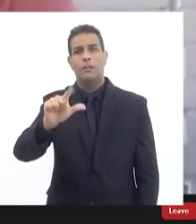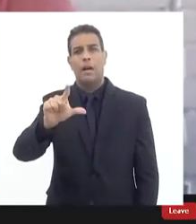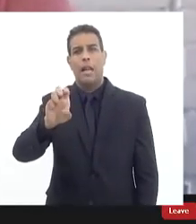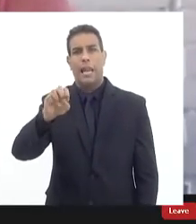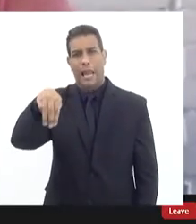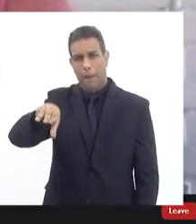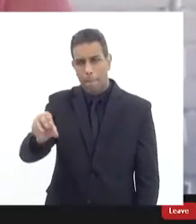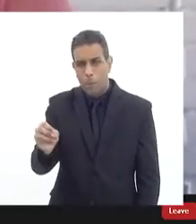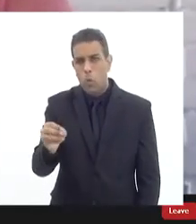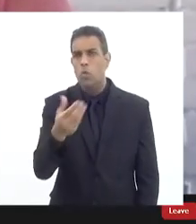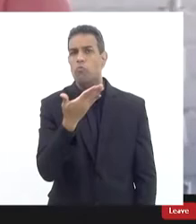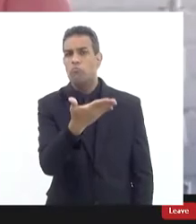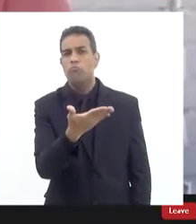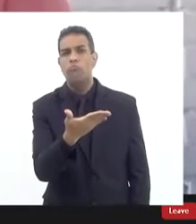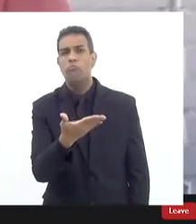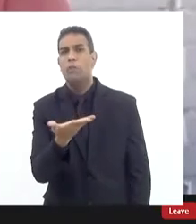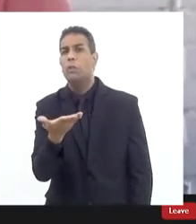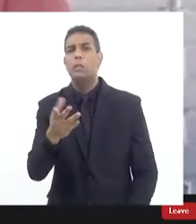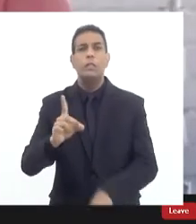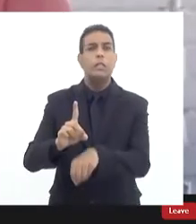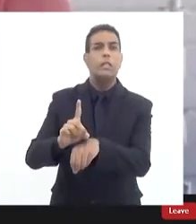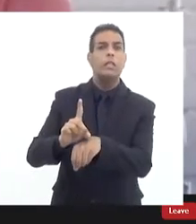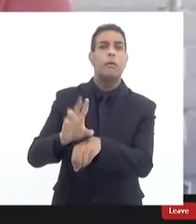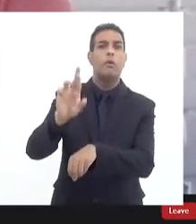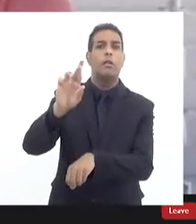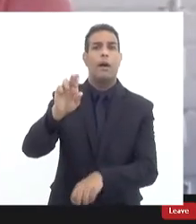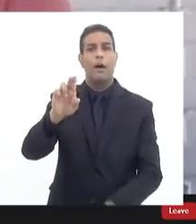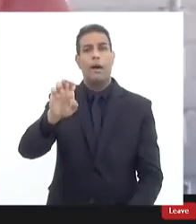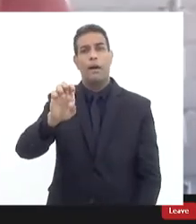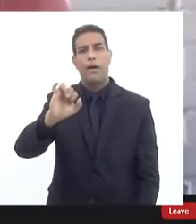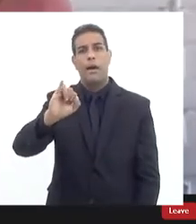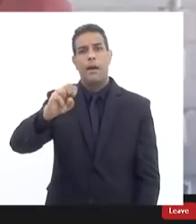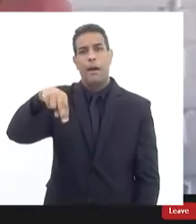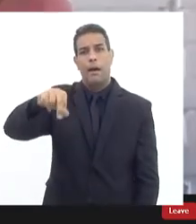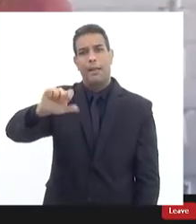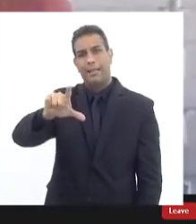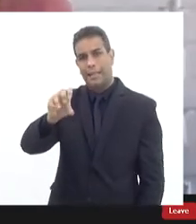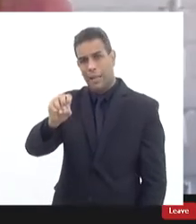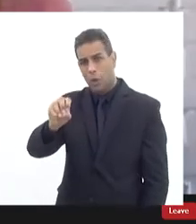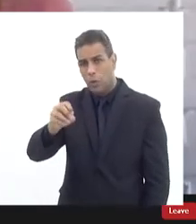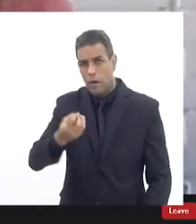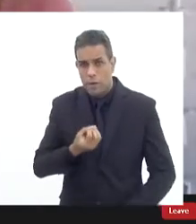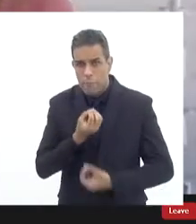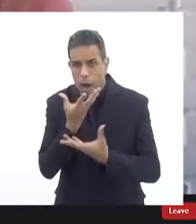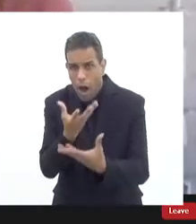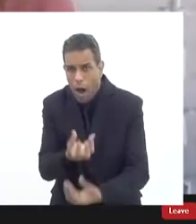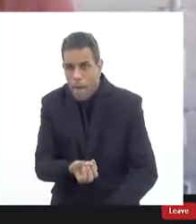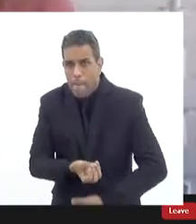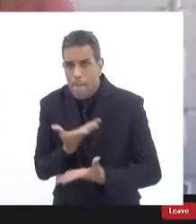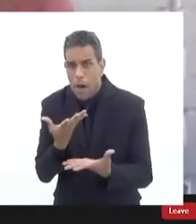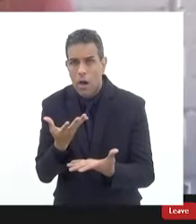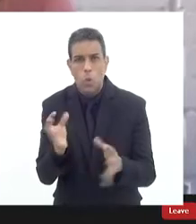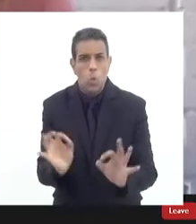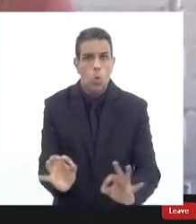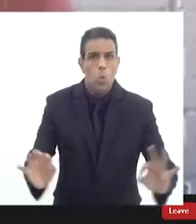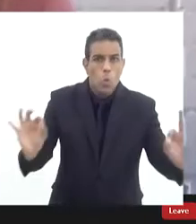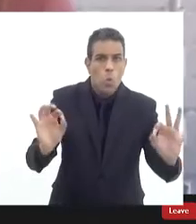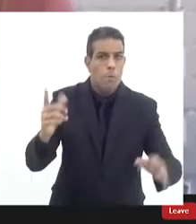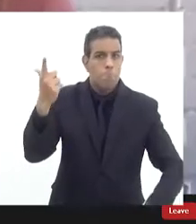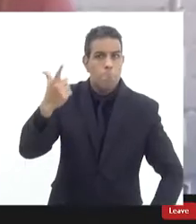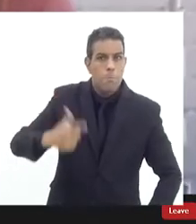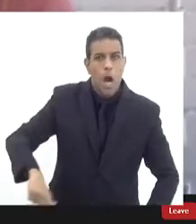doutor Reinaldo Lomba também já indicou um teto às 11 horas não havendo outros